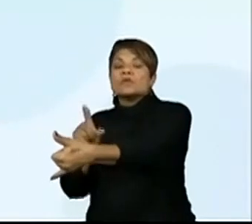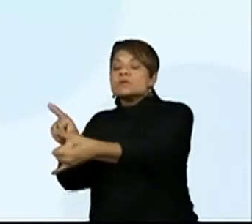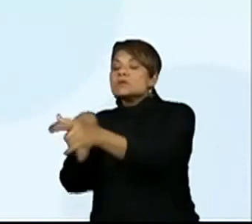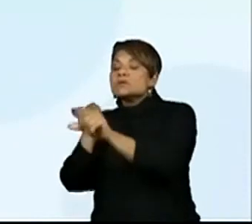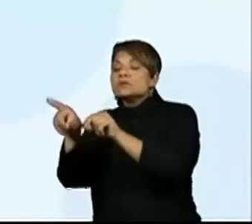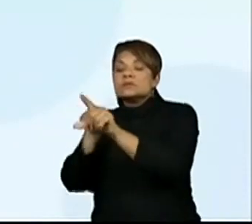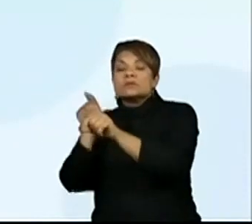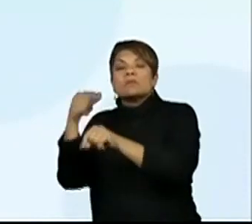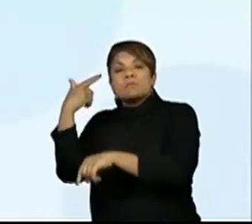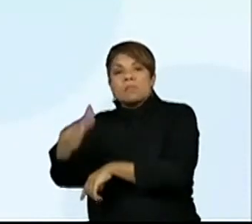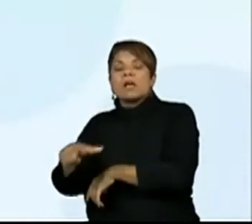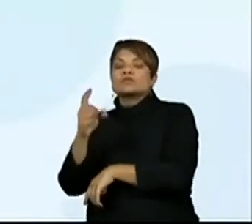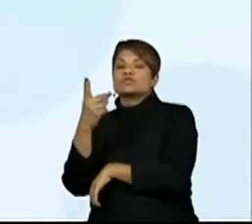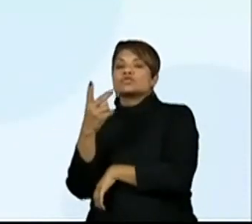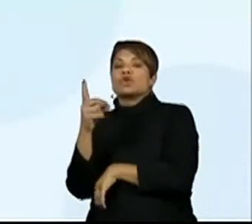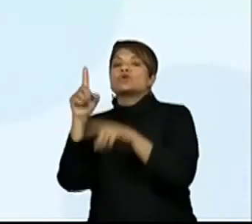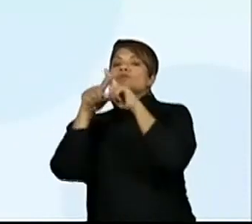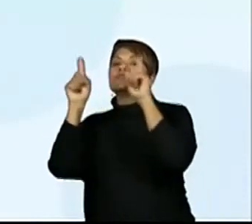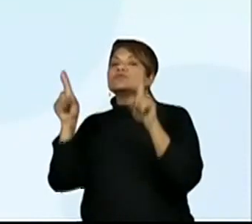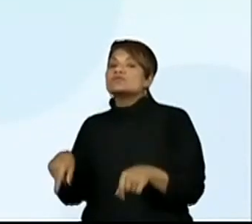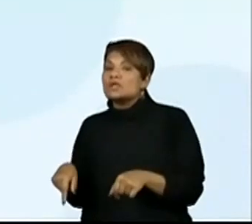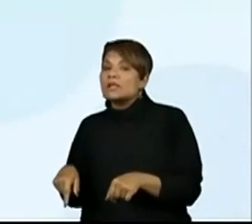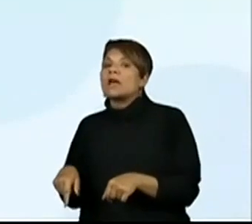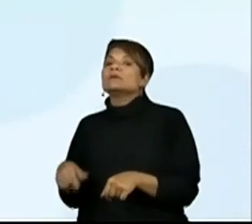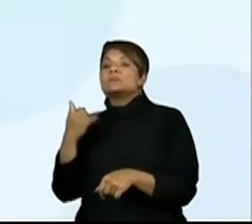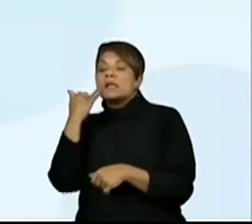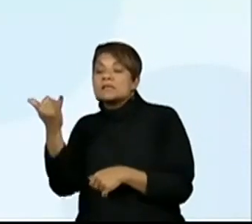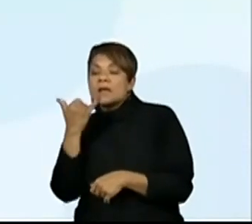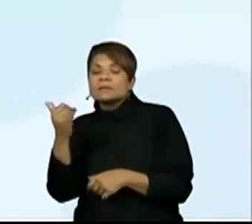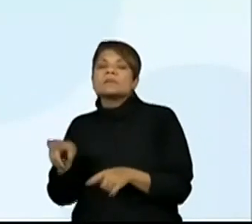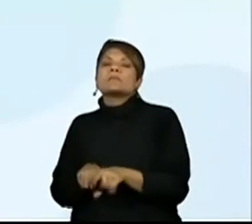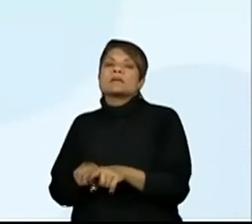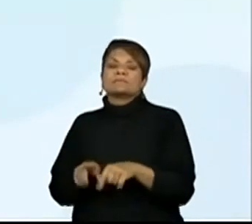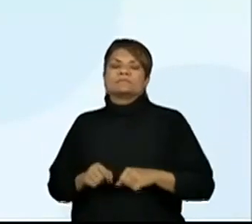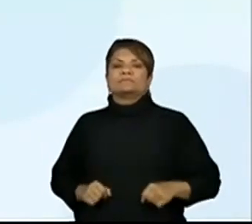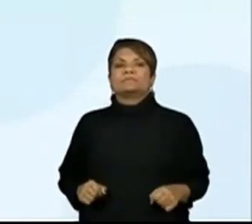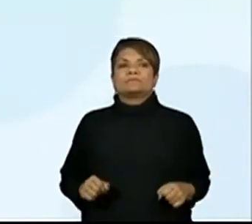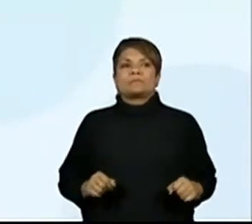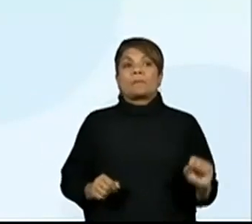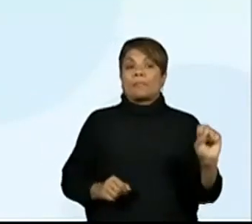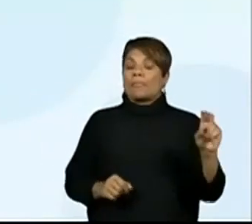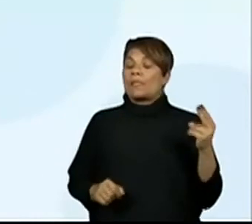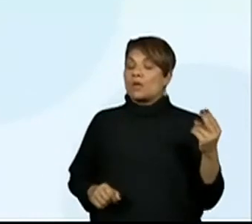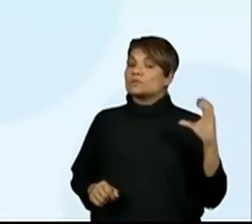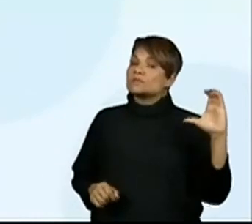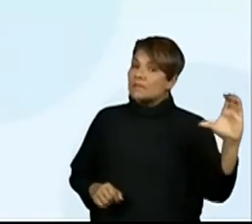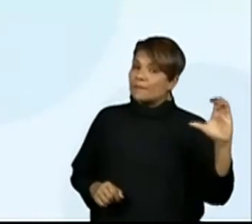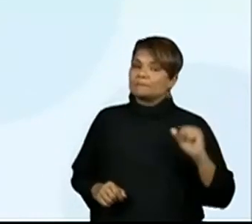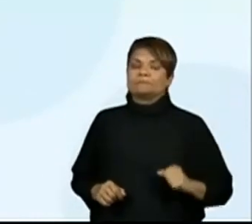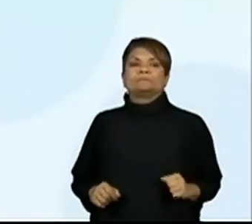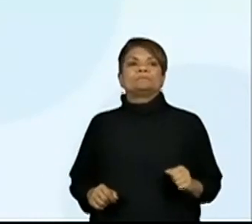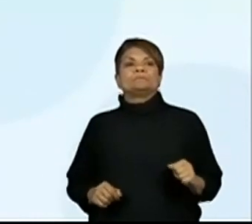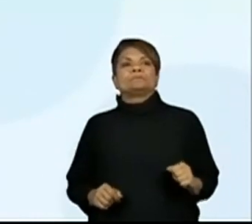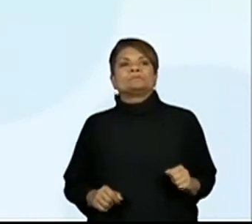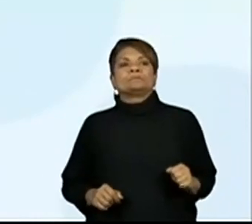funcionários para ligarem também. Ou, por último, C.